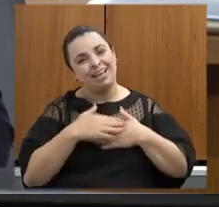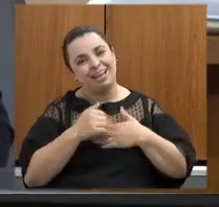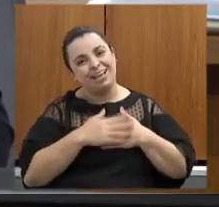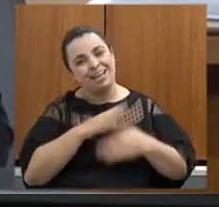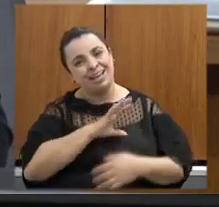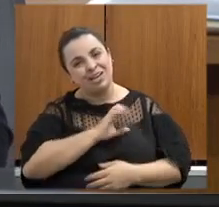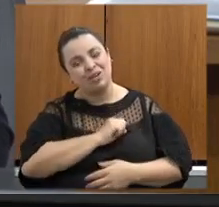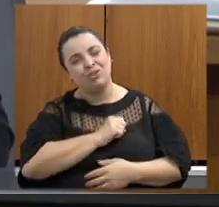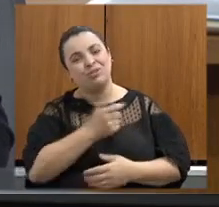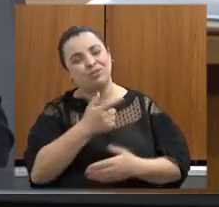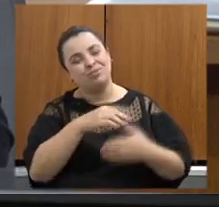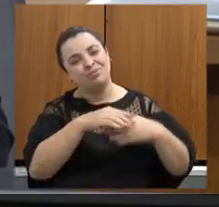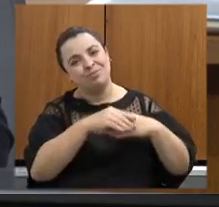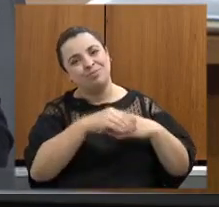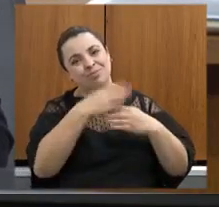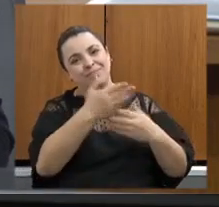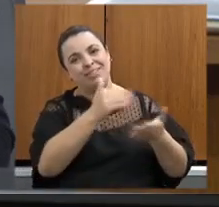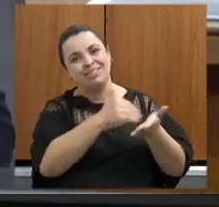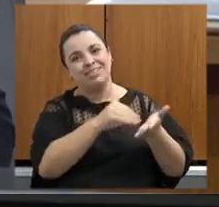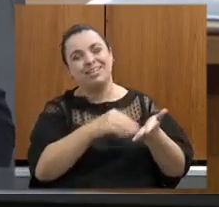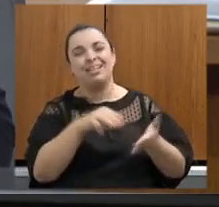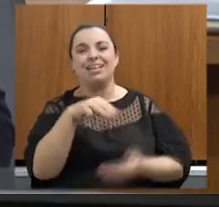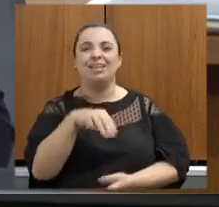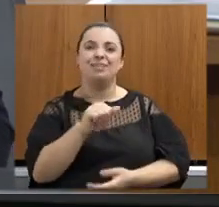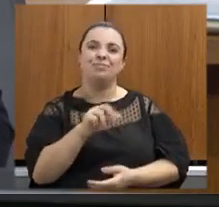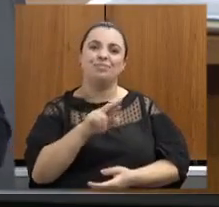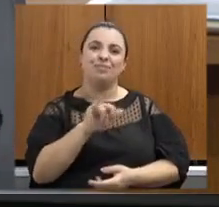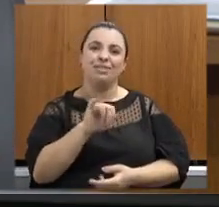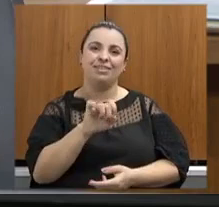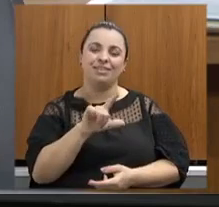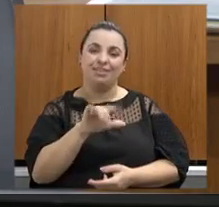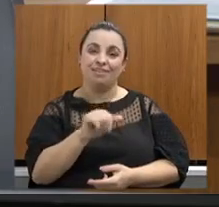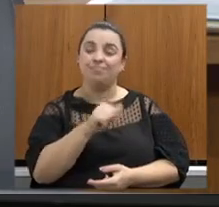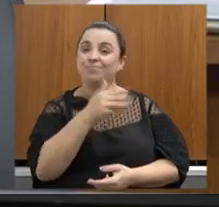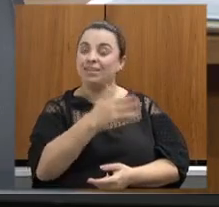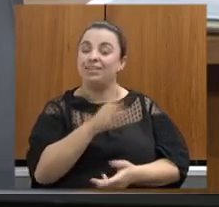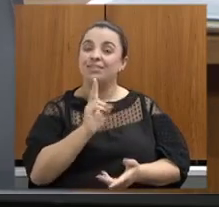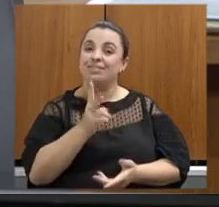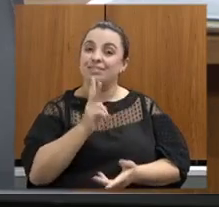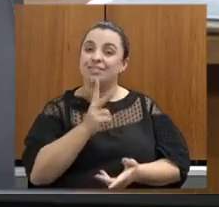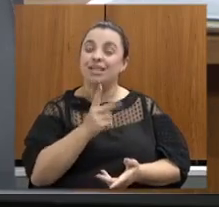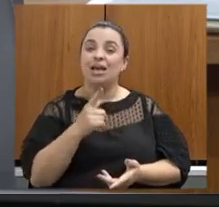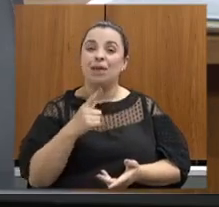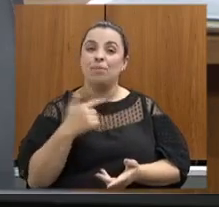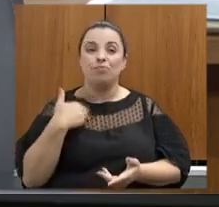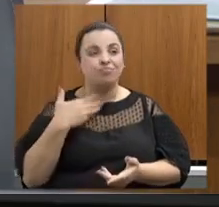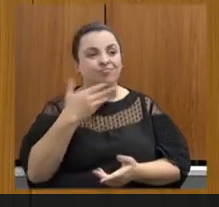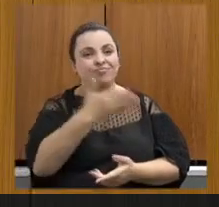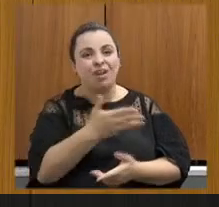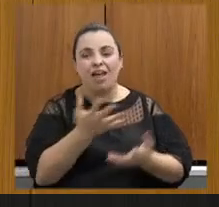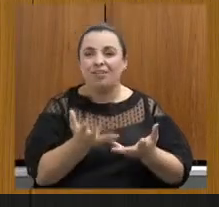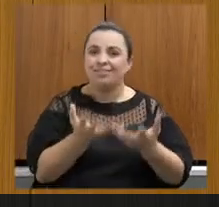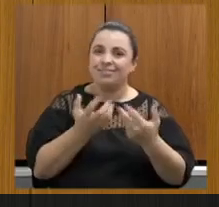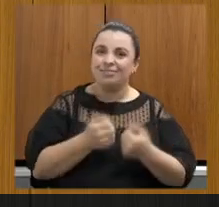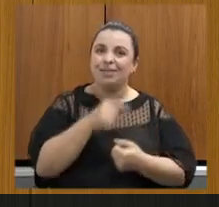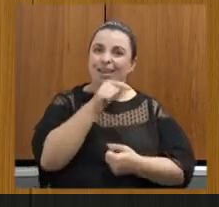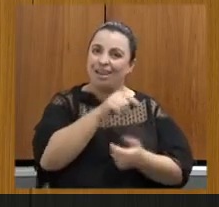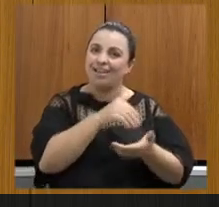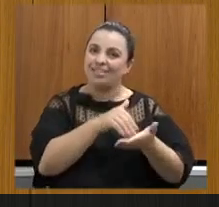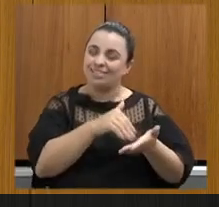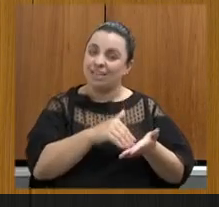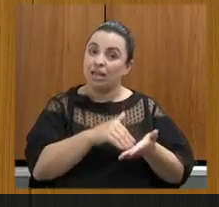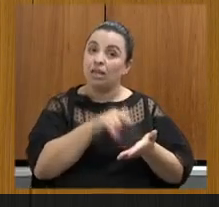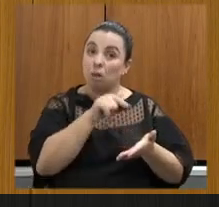Marília Marília que tem nos recebido em todos os momentos lá na secretaria uma